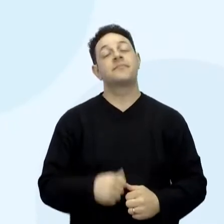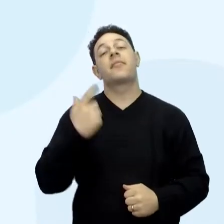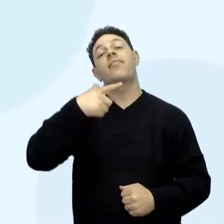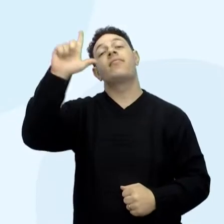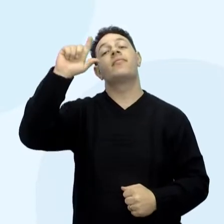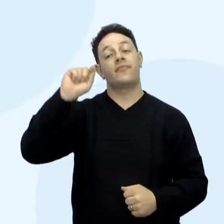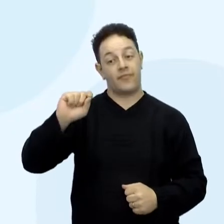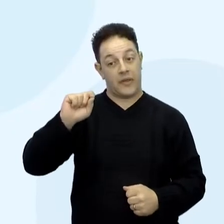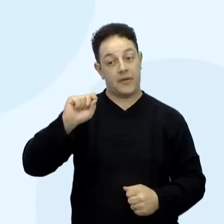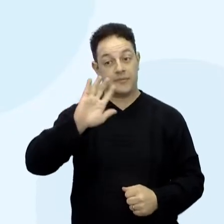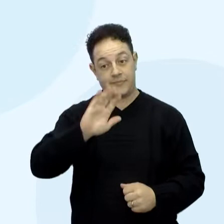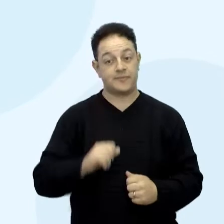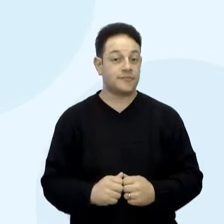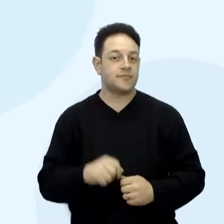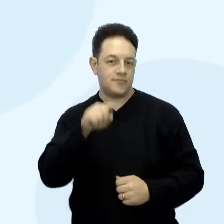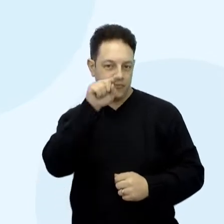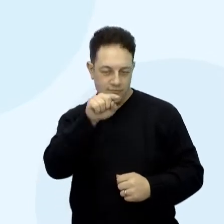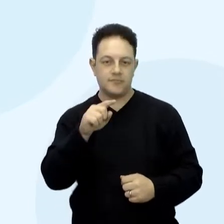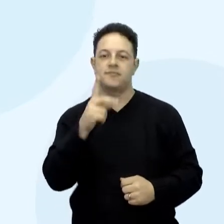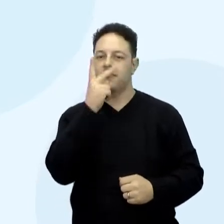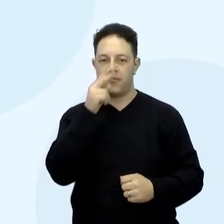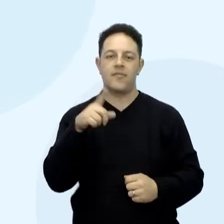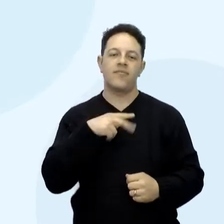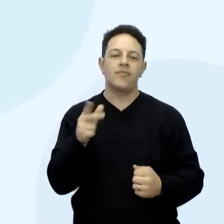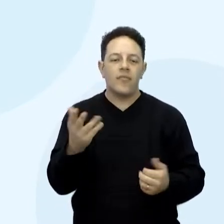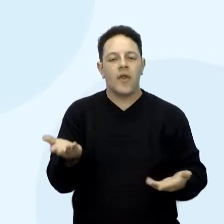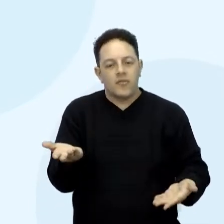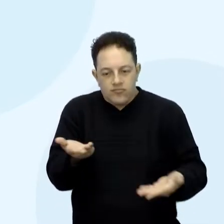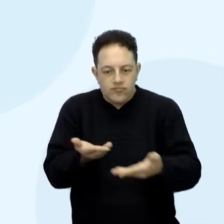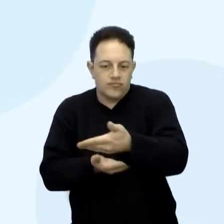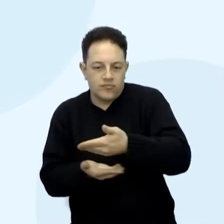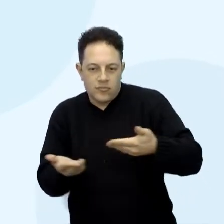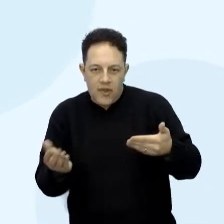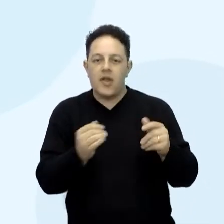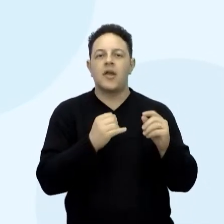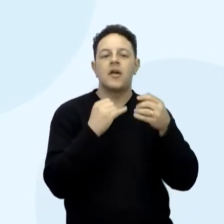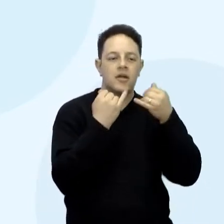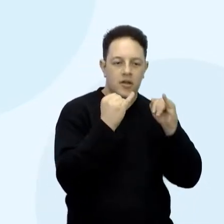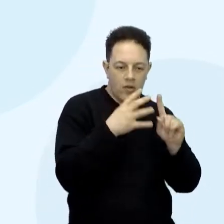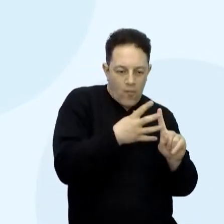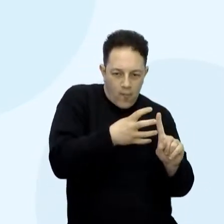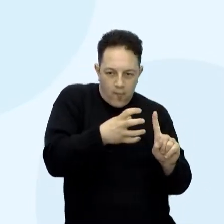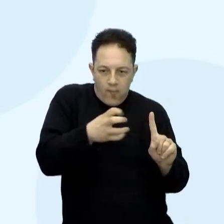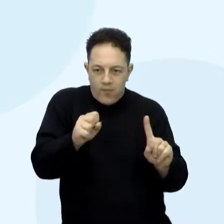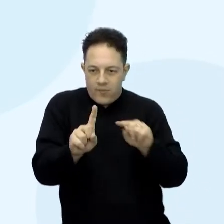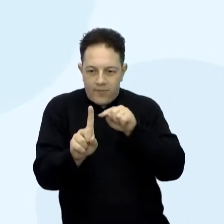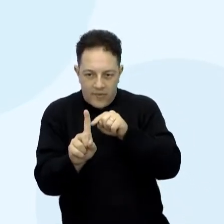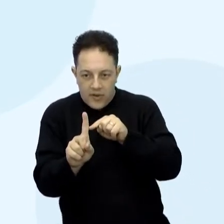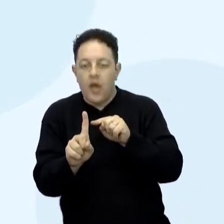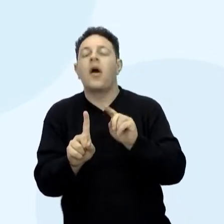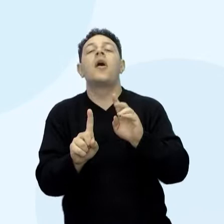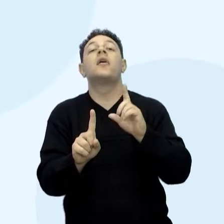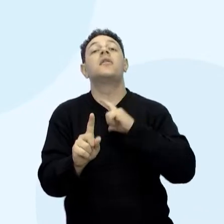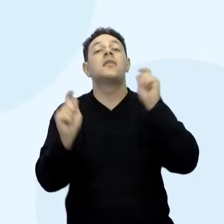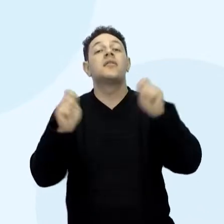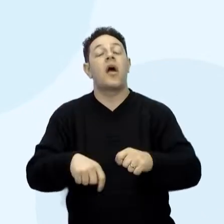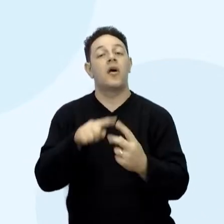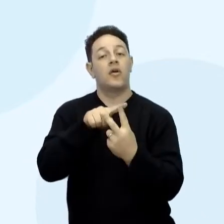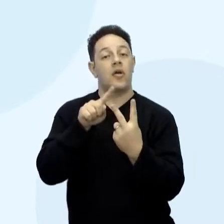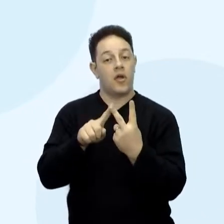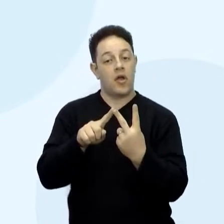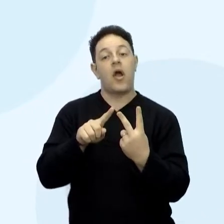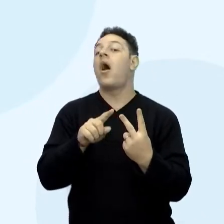Quando você transita essa energia de um corpo para outro, duas coisas podem acontecer. Ou